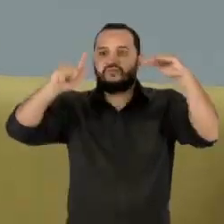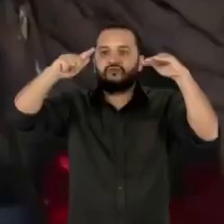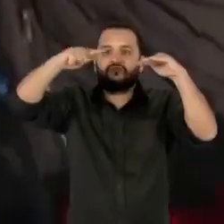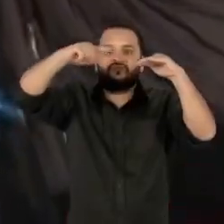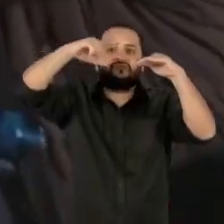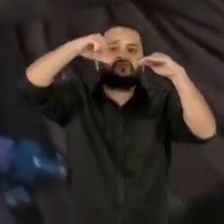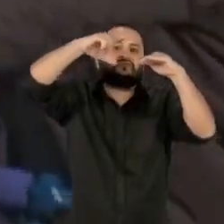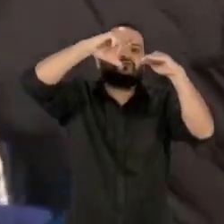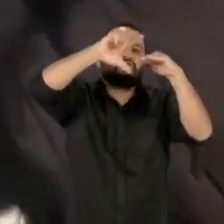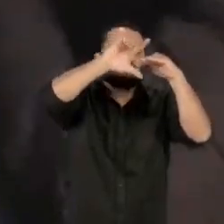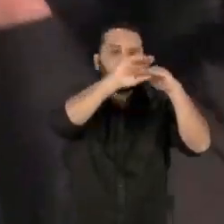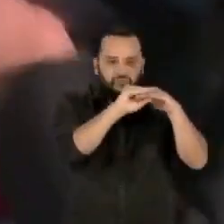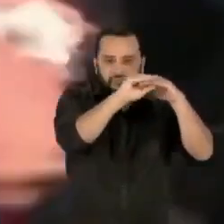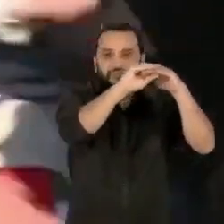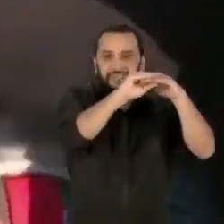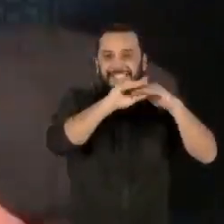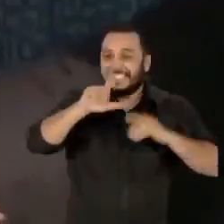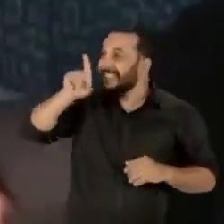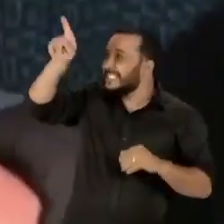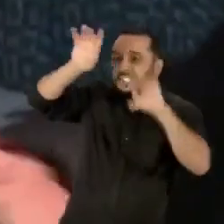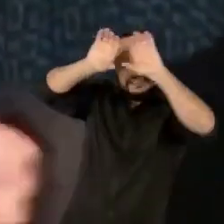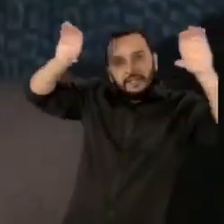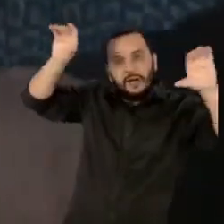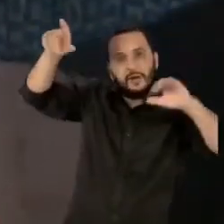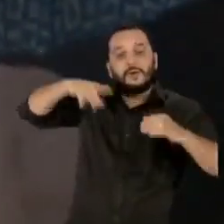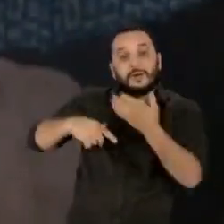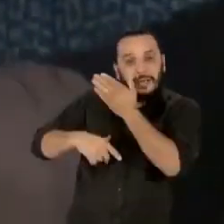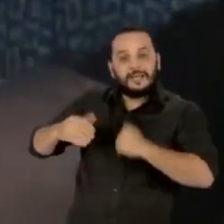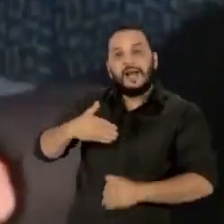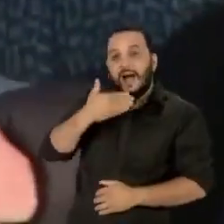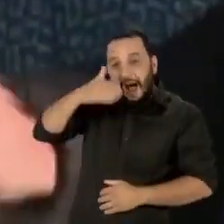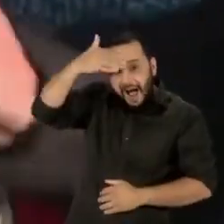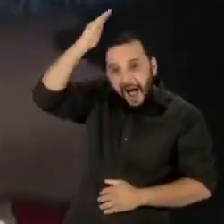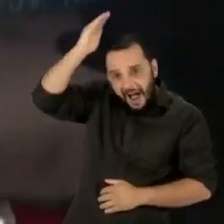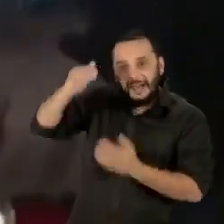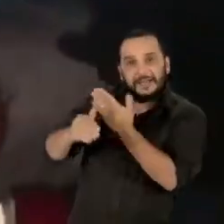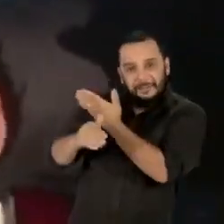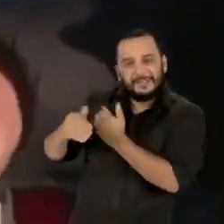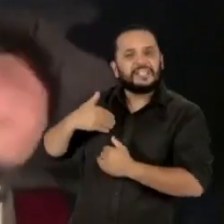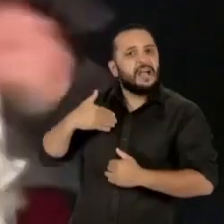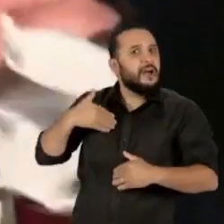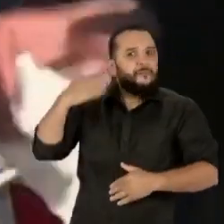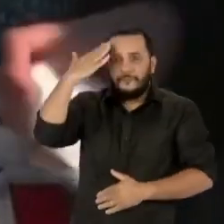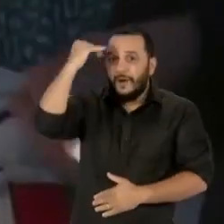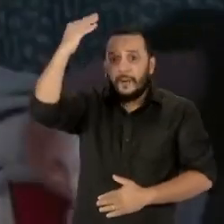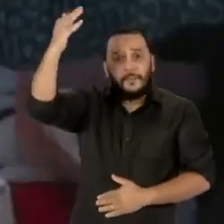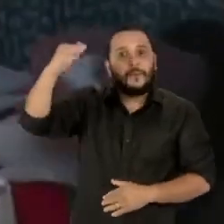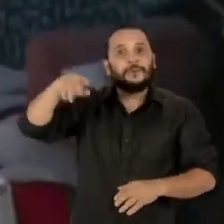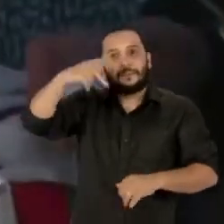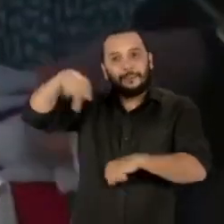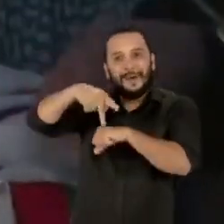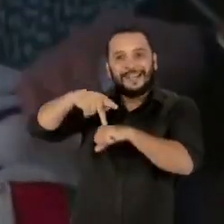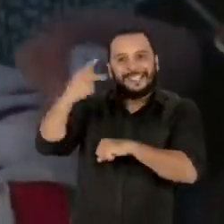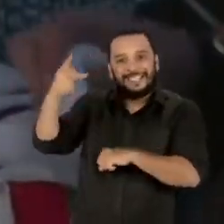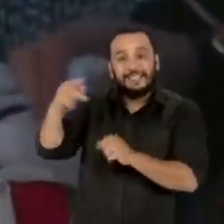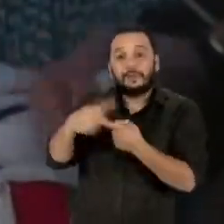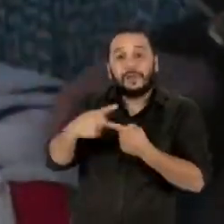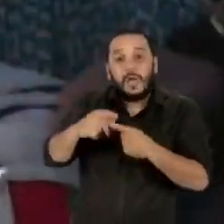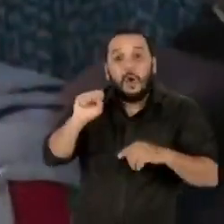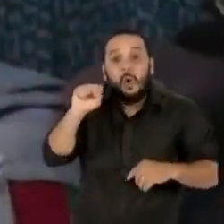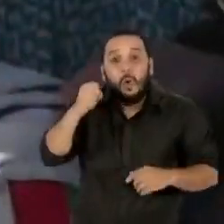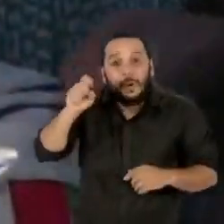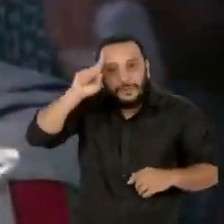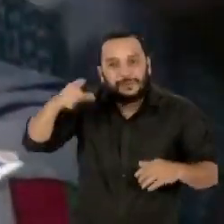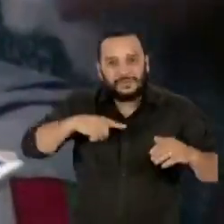herói. Raza Al-Mansuri dos Emirados Árabes Unidos se tornou um herói em seu país depois de passar oito dias a